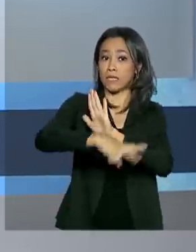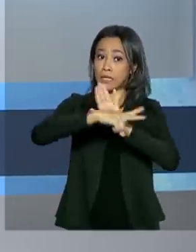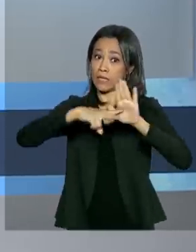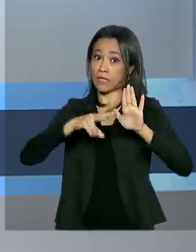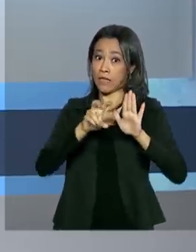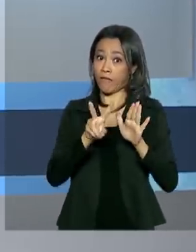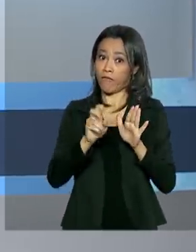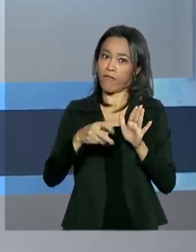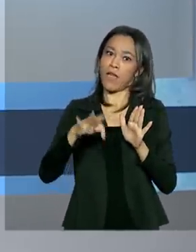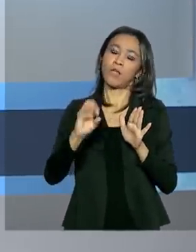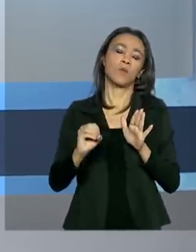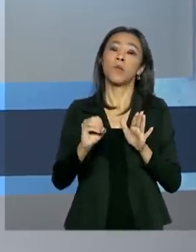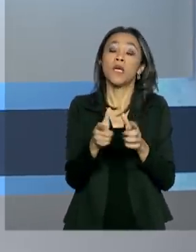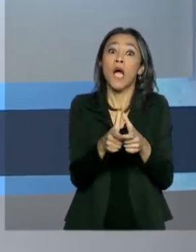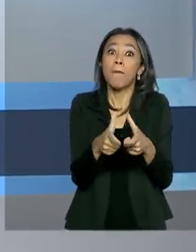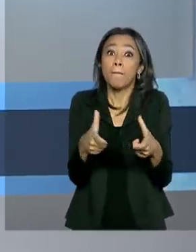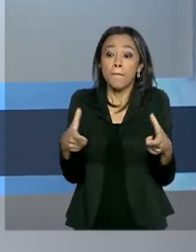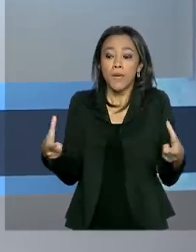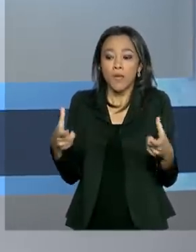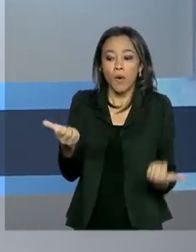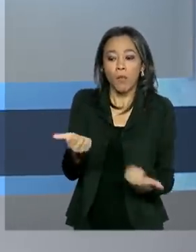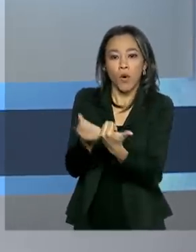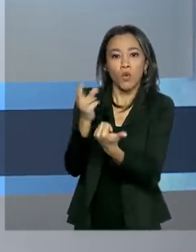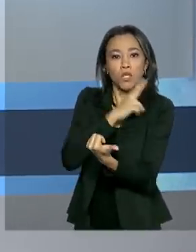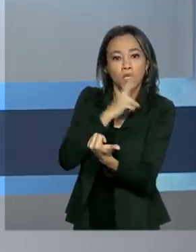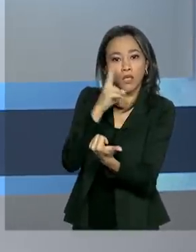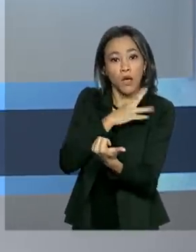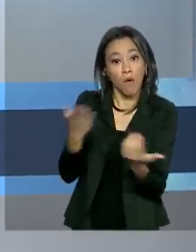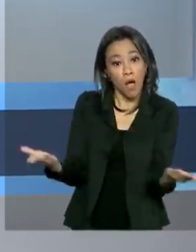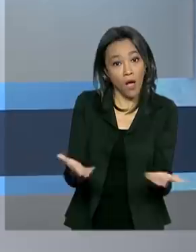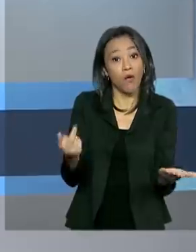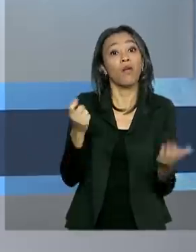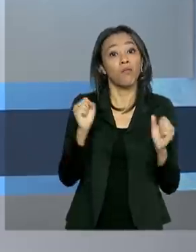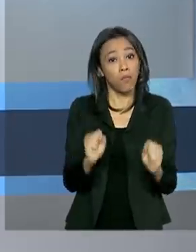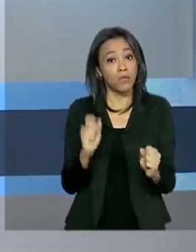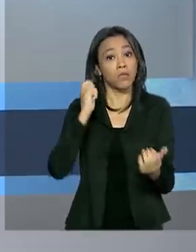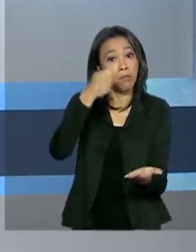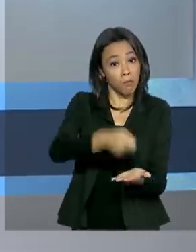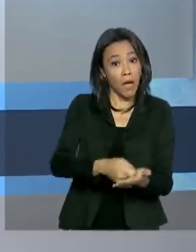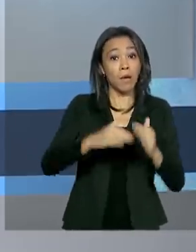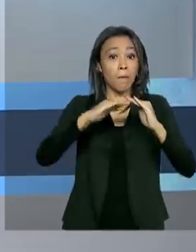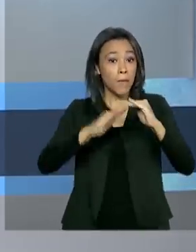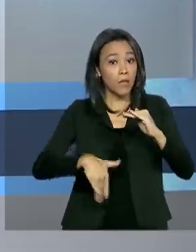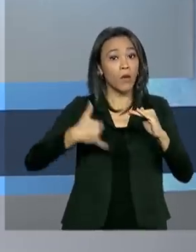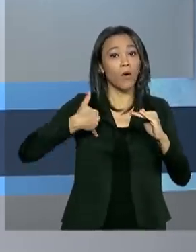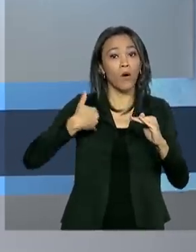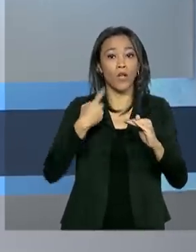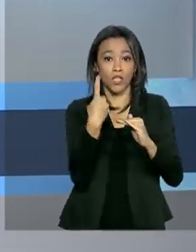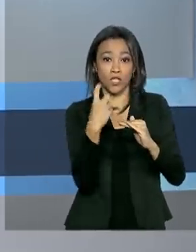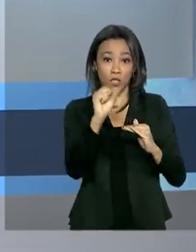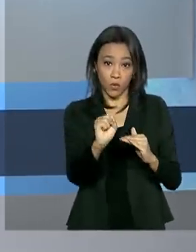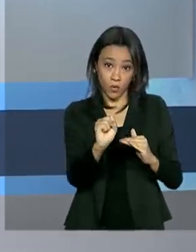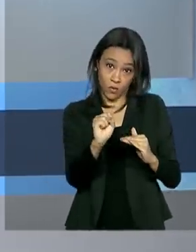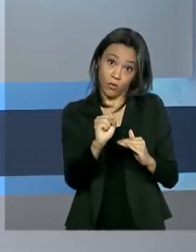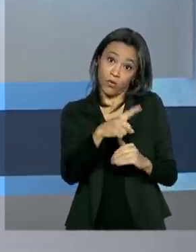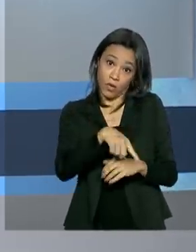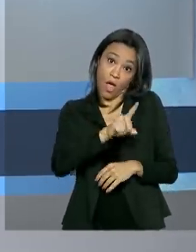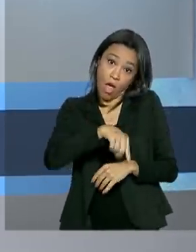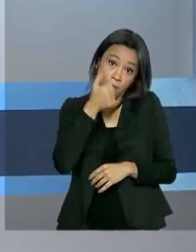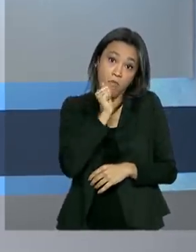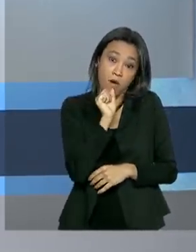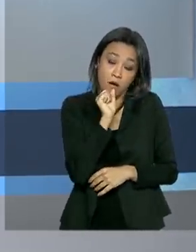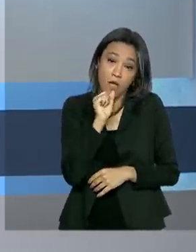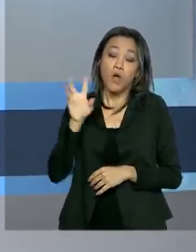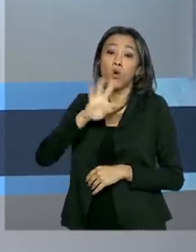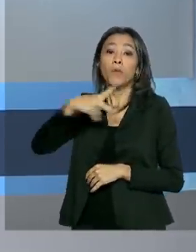o auxílio emergencial. A partir de agora, o benefício poderá ser pago também a menores de 18 anos que forem mães. O presidente